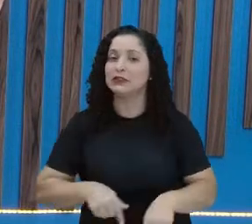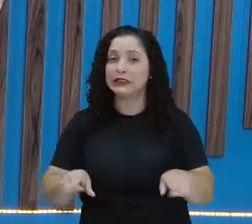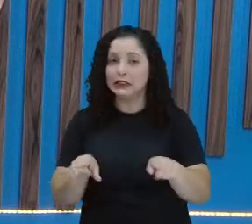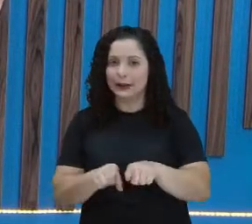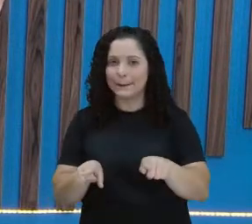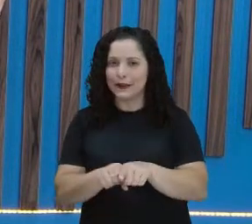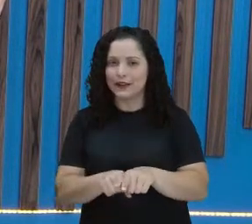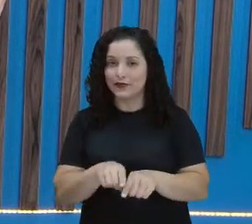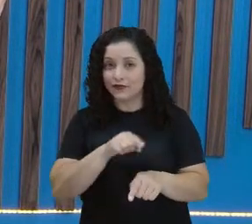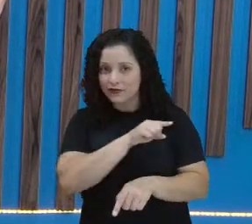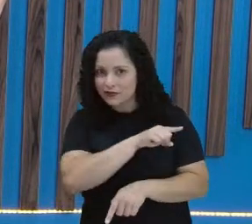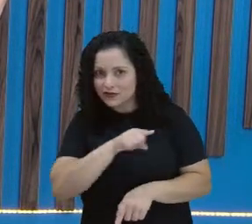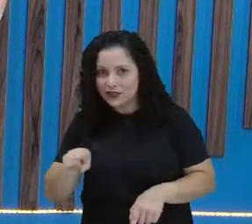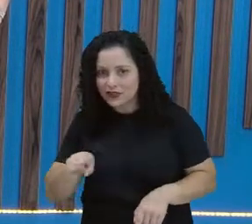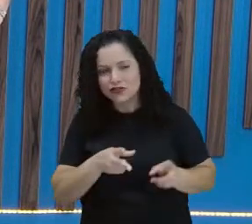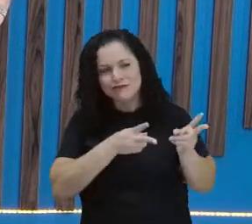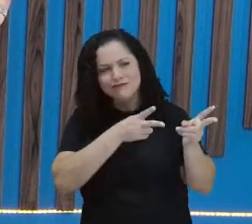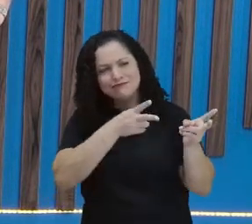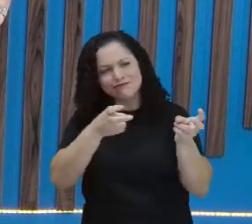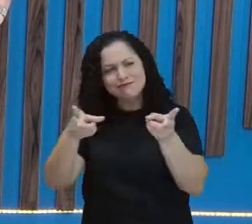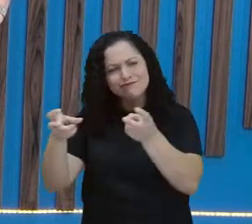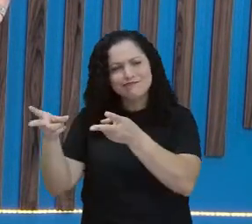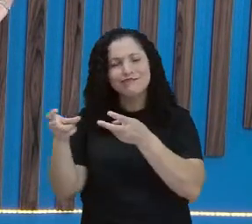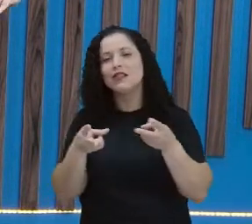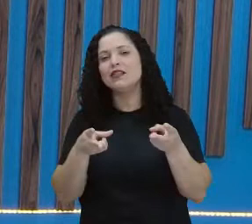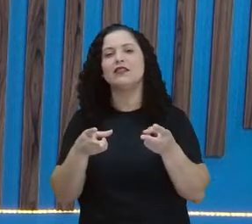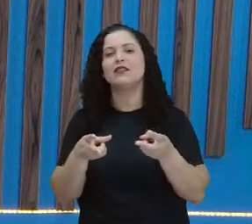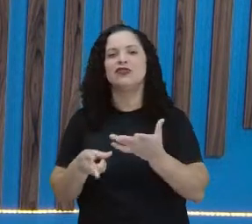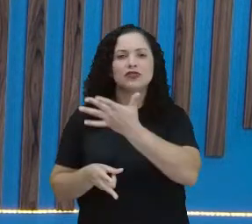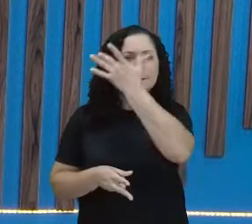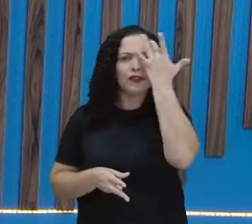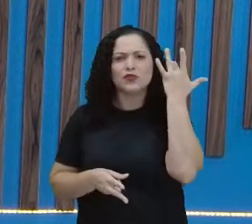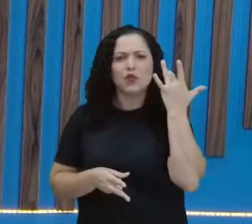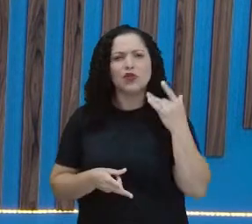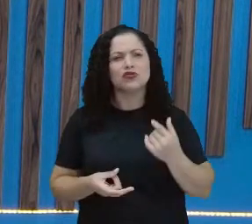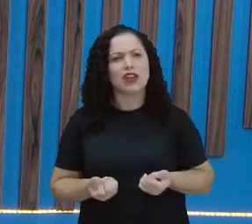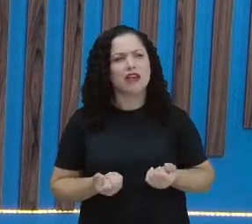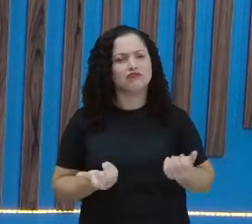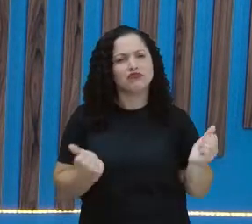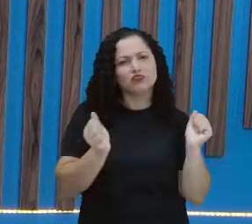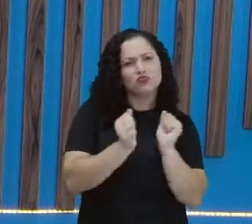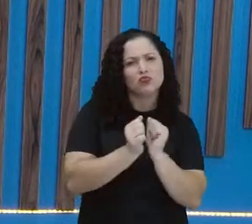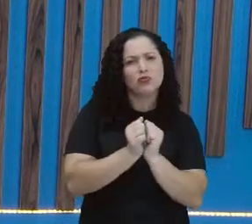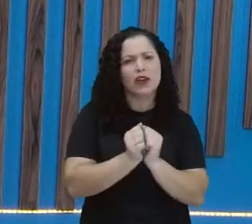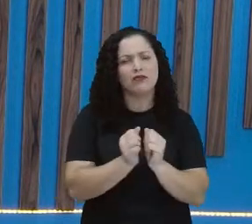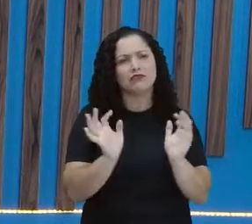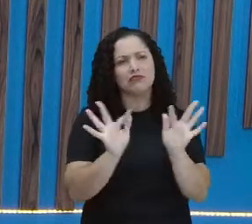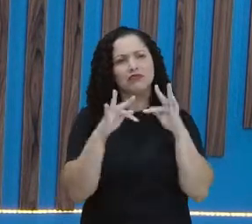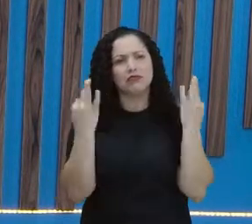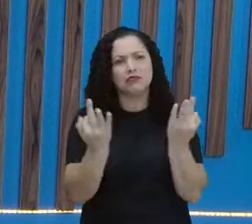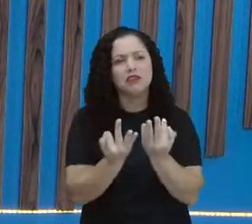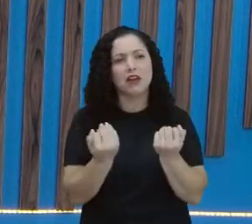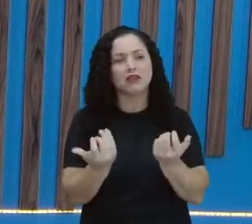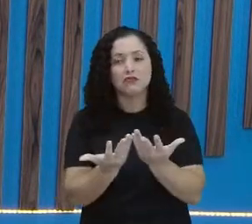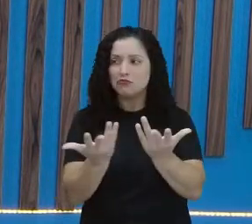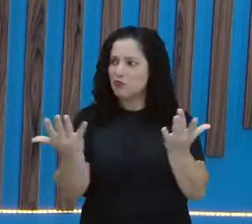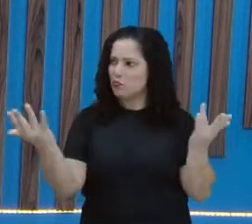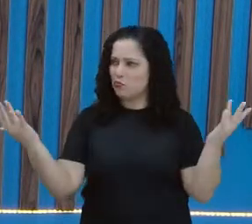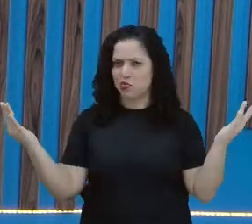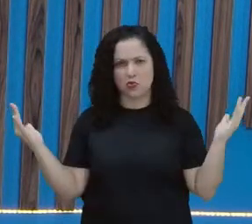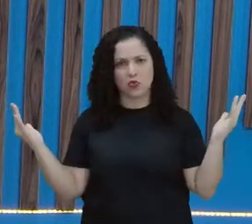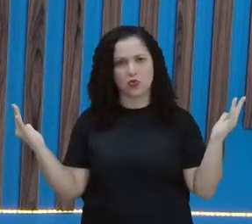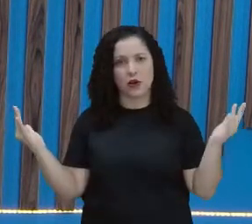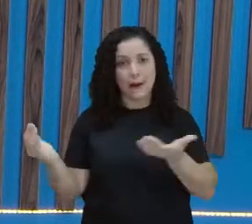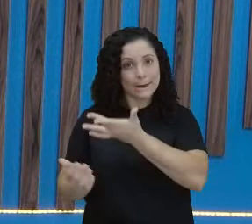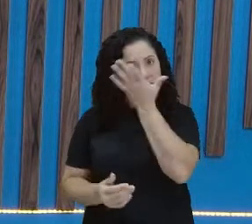verifiquem com as pessoas que estão ao seu redor. Faça essa observação. Qual fase da vida as pessoas